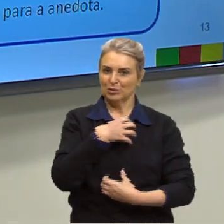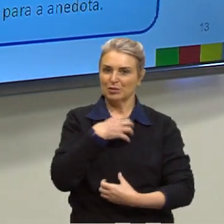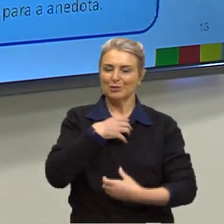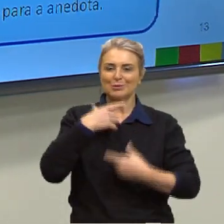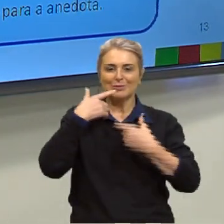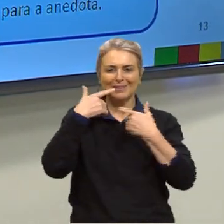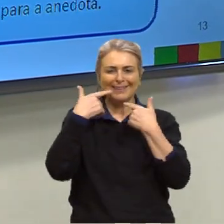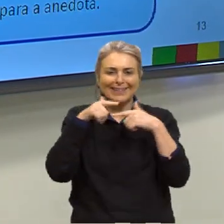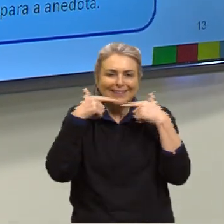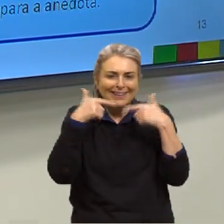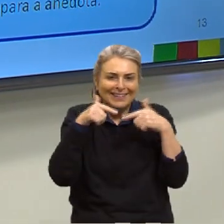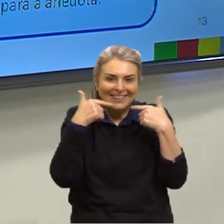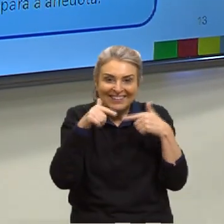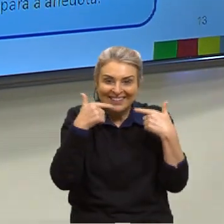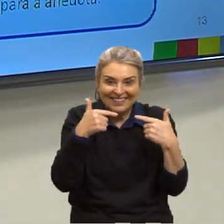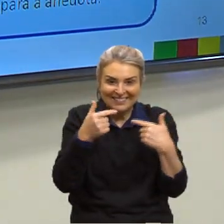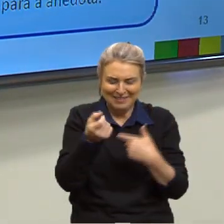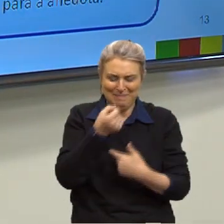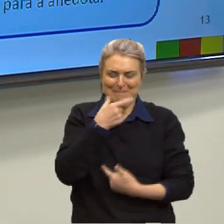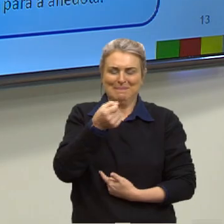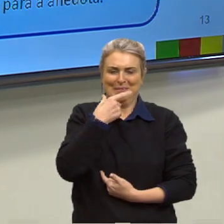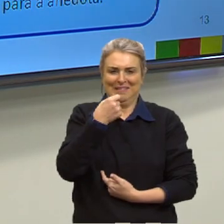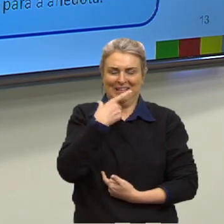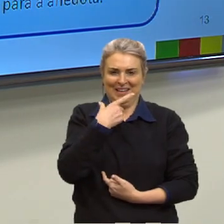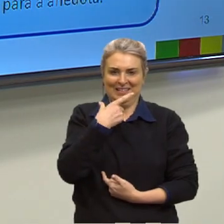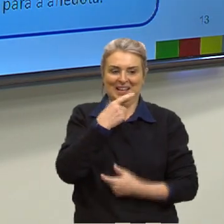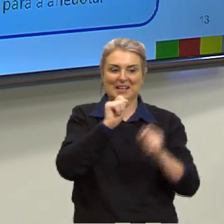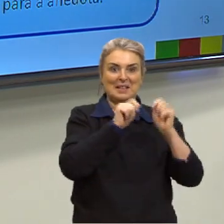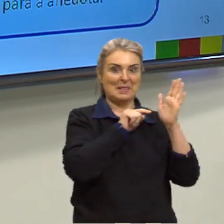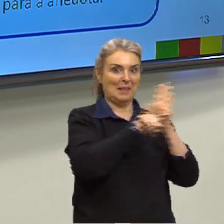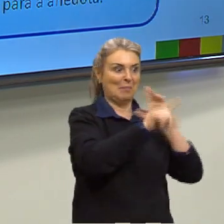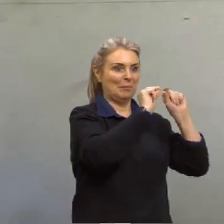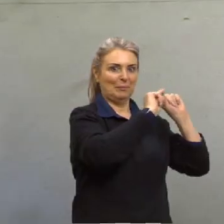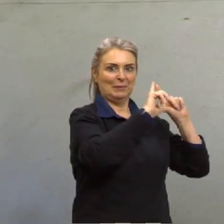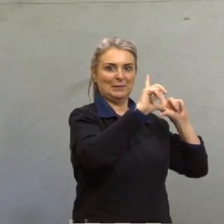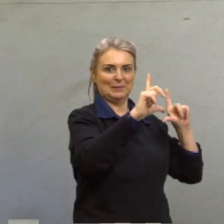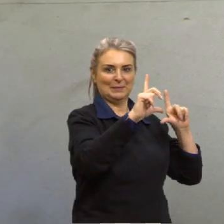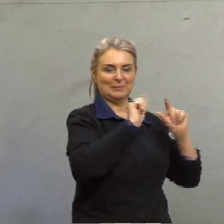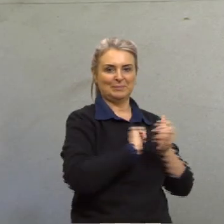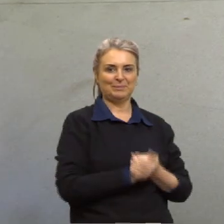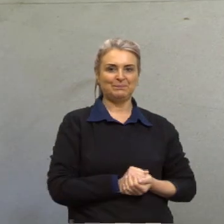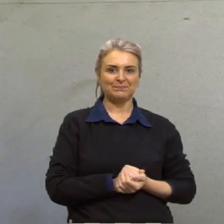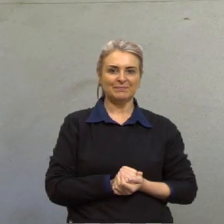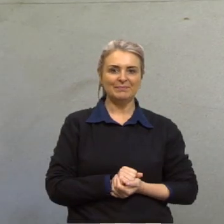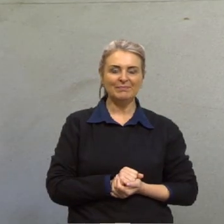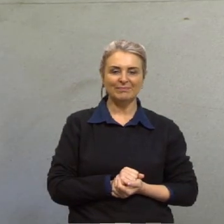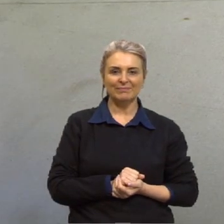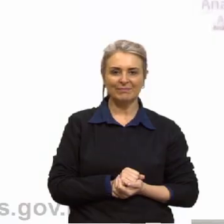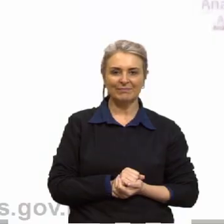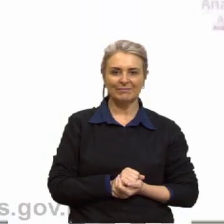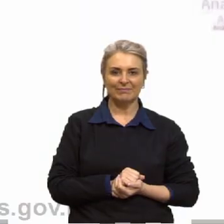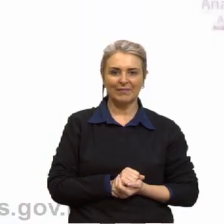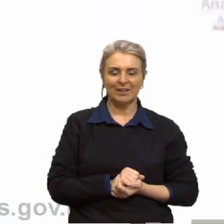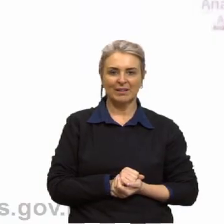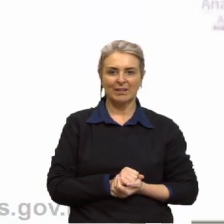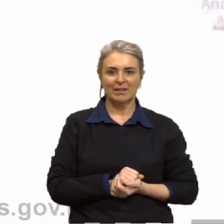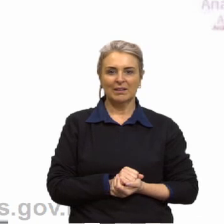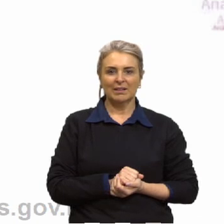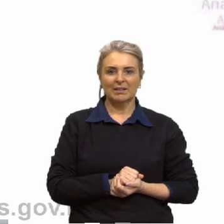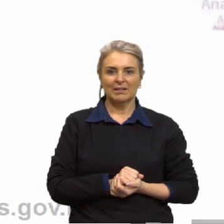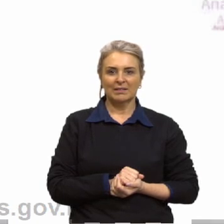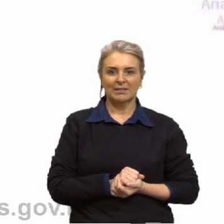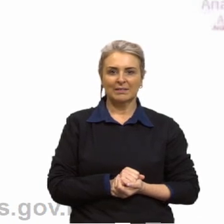riso, esse sentido de graça no enunciado. Pode passar? A gente vai